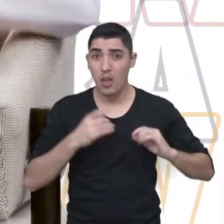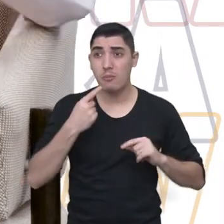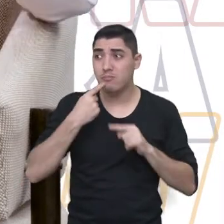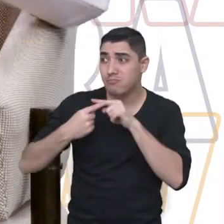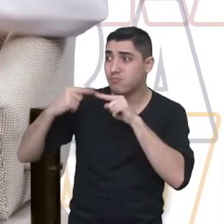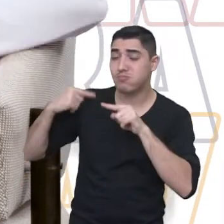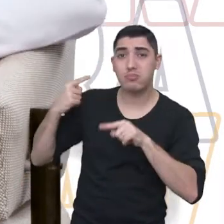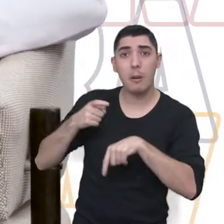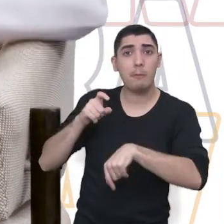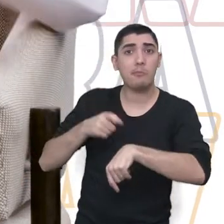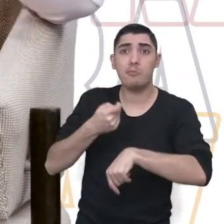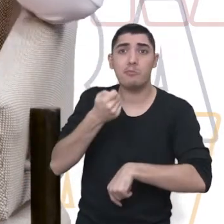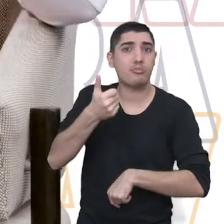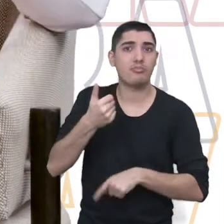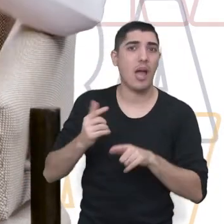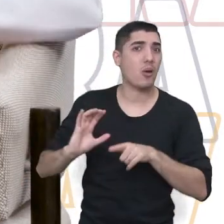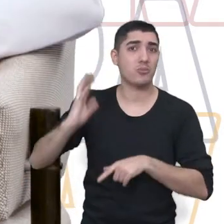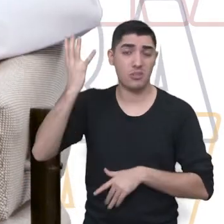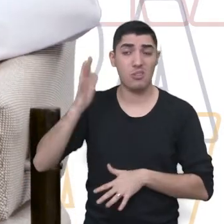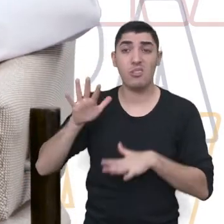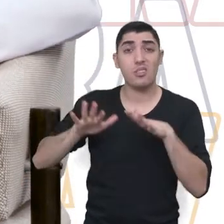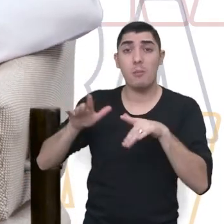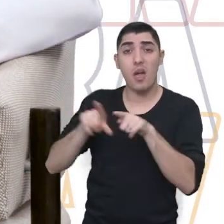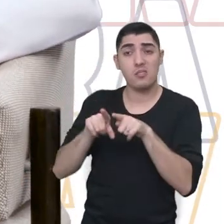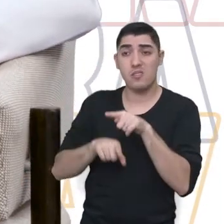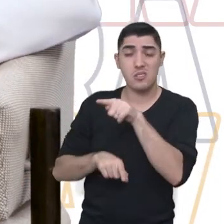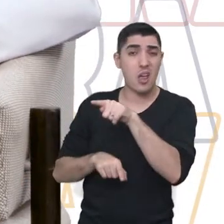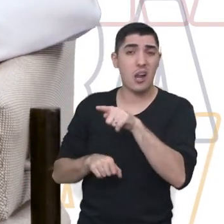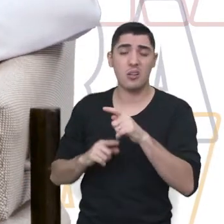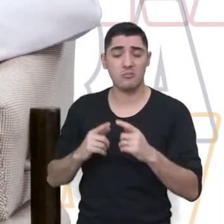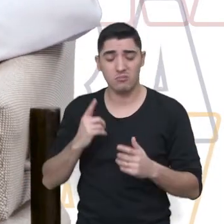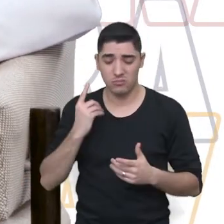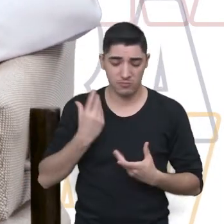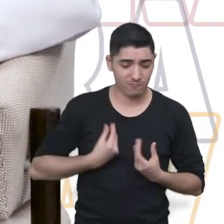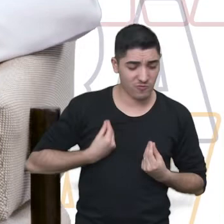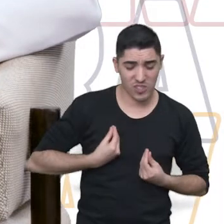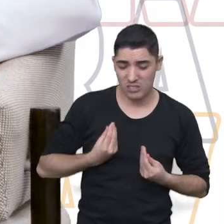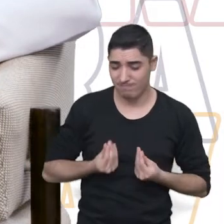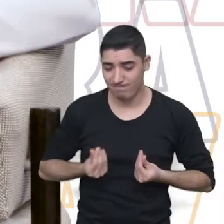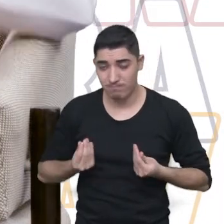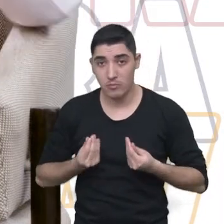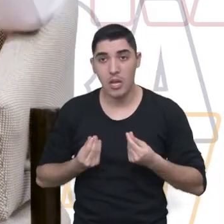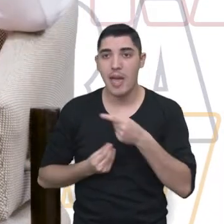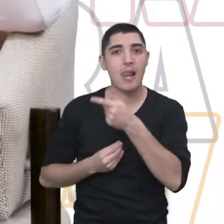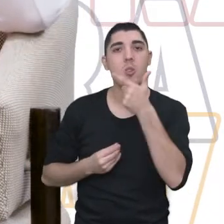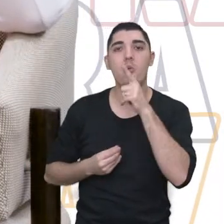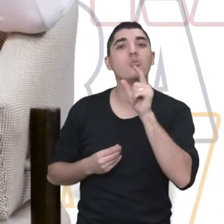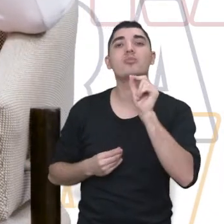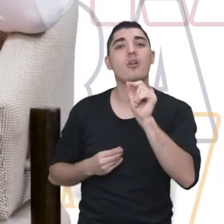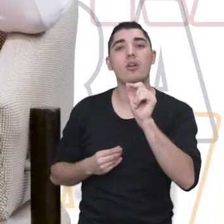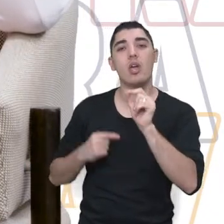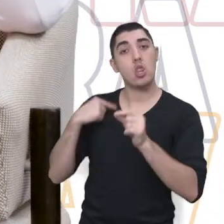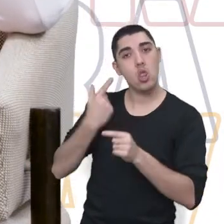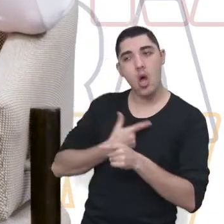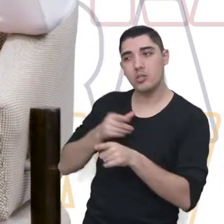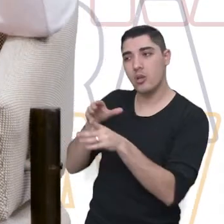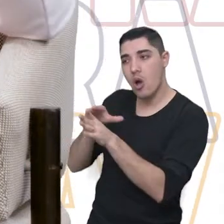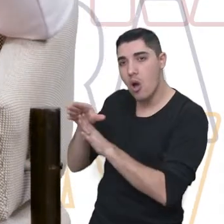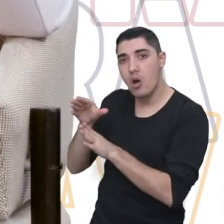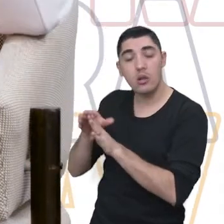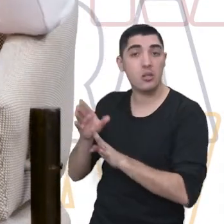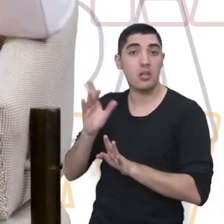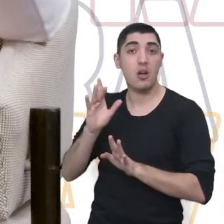bem, não está conseguindo entender muito bem o ocorrido, ela não tem condição de ouvir, né?